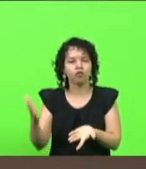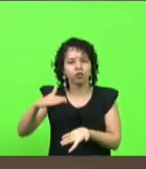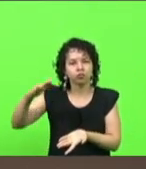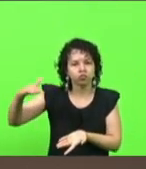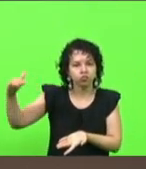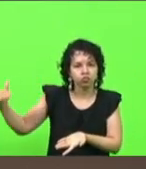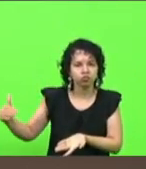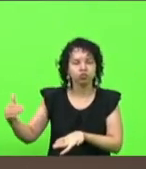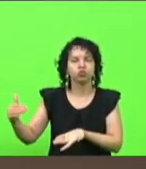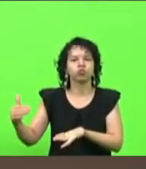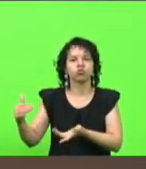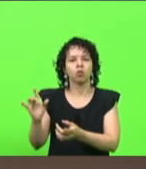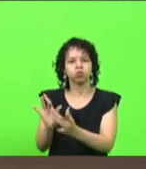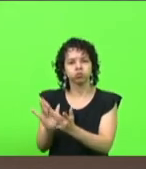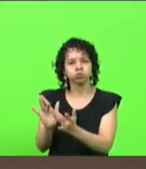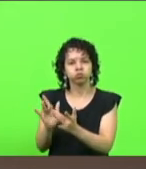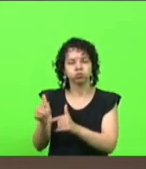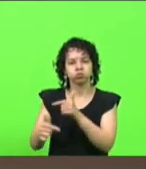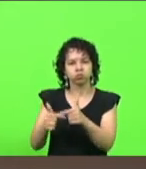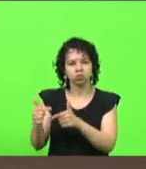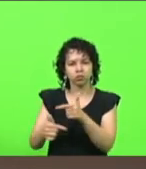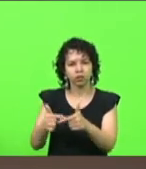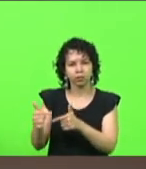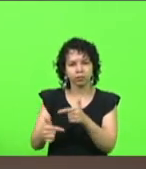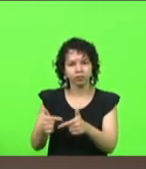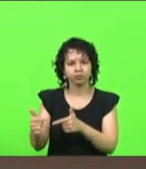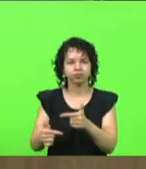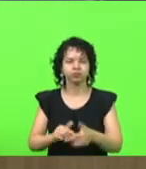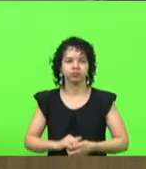o mercado de trabalho. Está suspensa a sessão por 10 minutos.